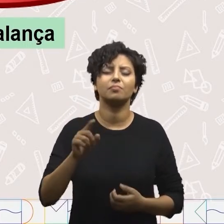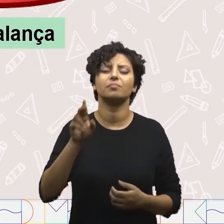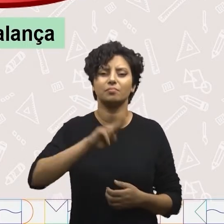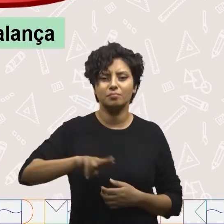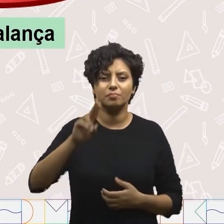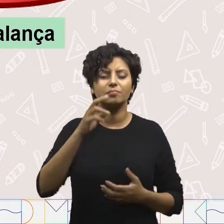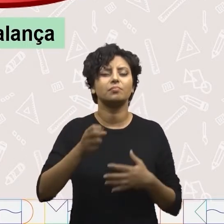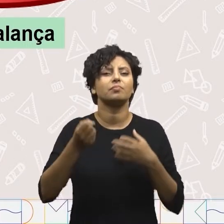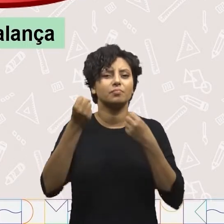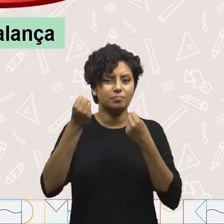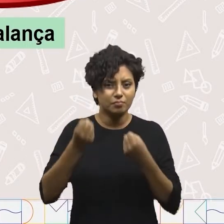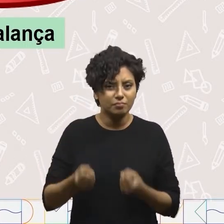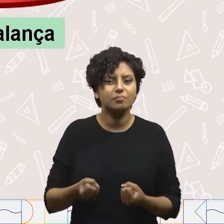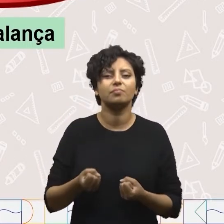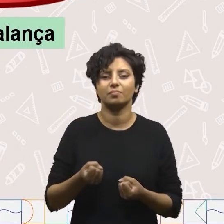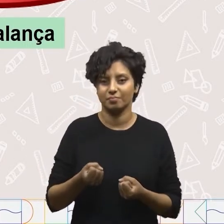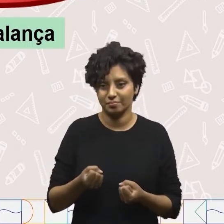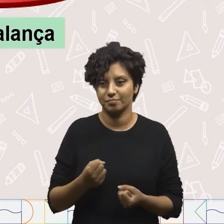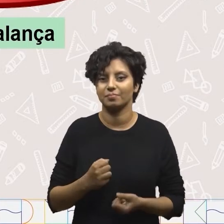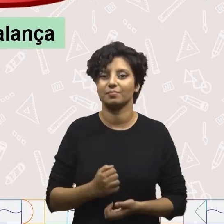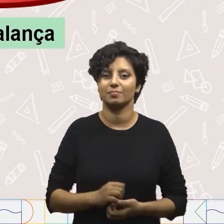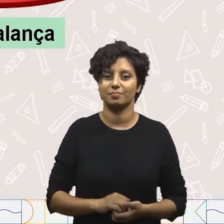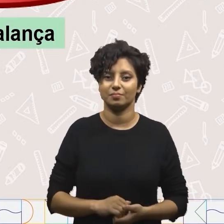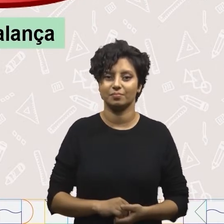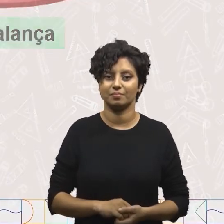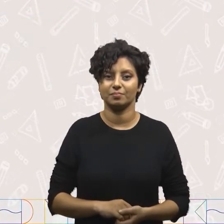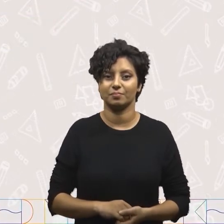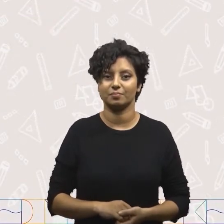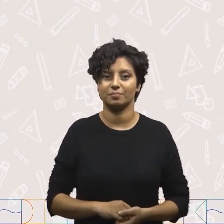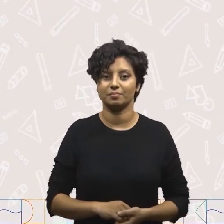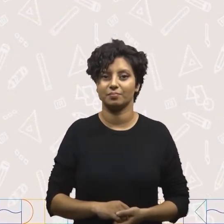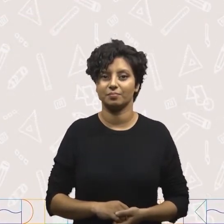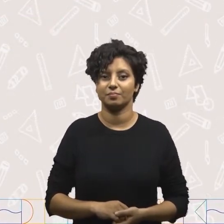nós utilizamos para medir o peso das coisas.